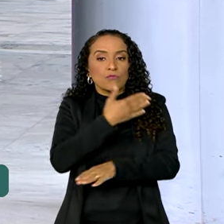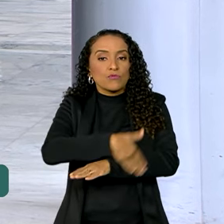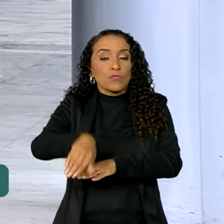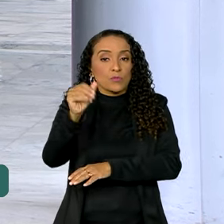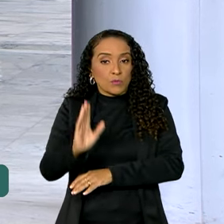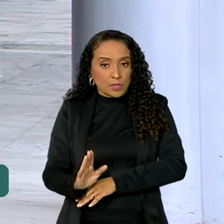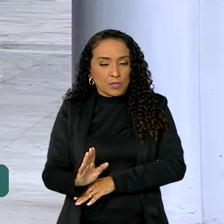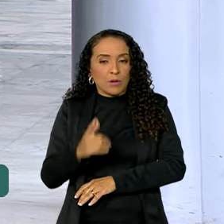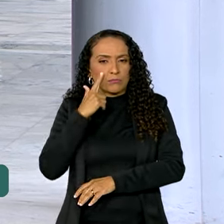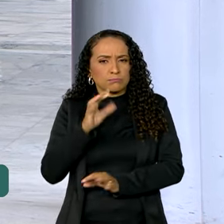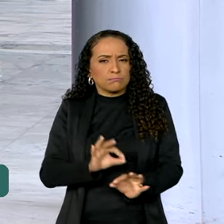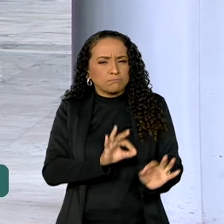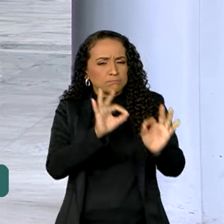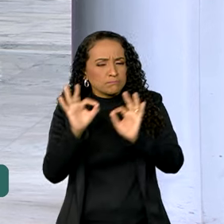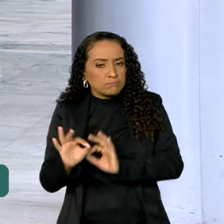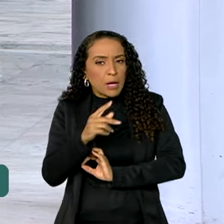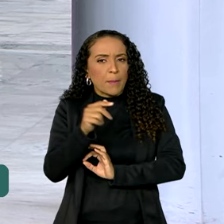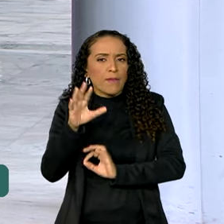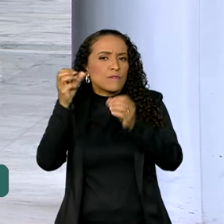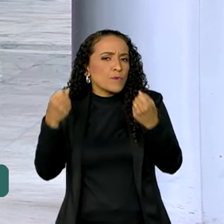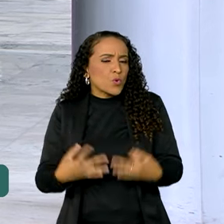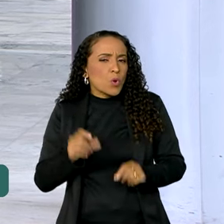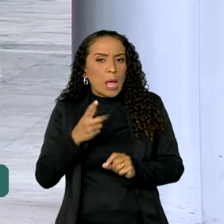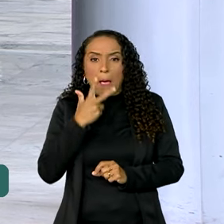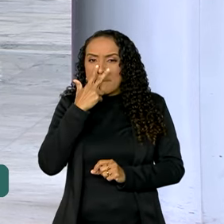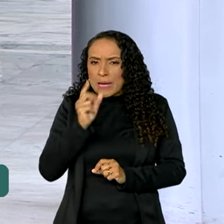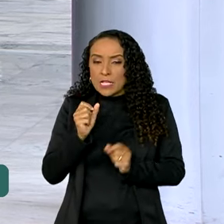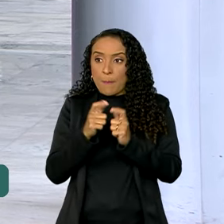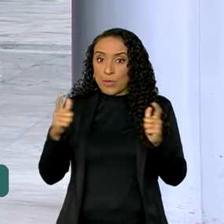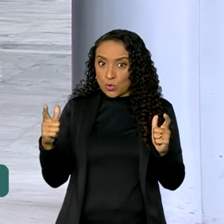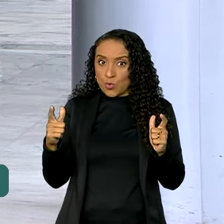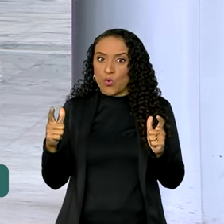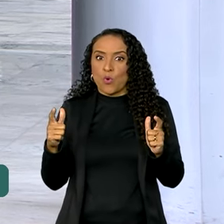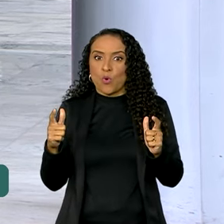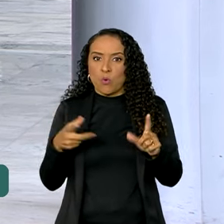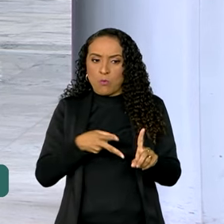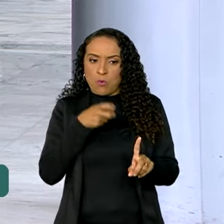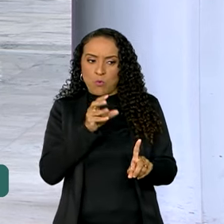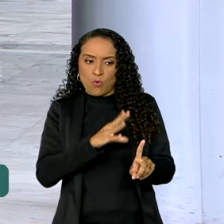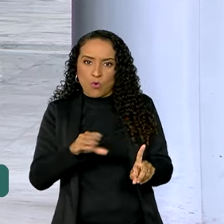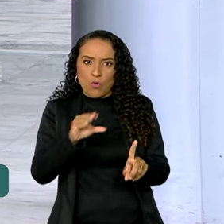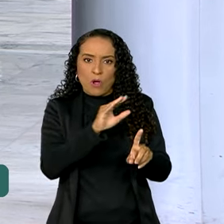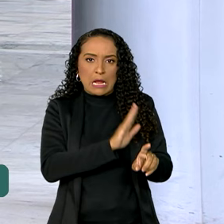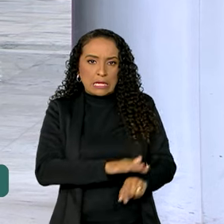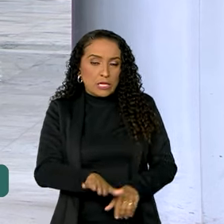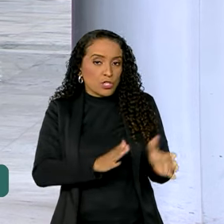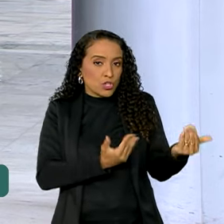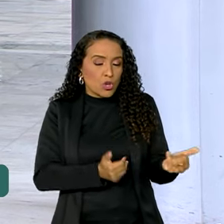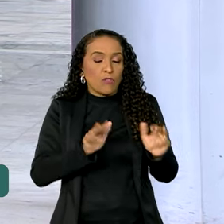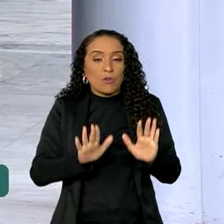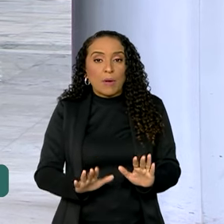brasileiras. E olhando assim, segundo a PRF, pode até parecer que aumentou muito a exploração sexual de crianças e adolescentes.